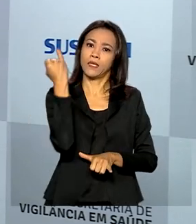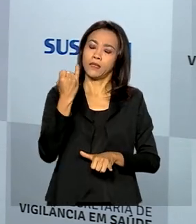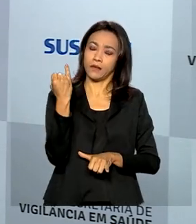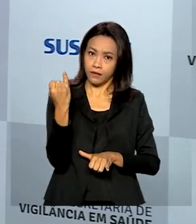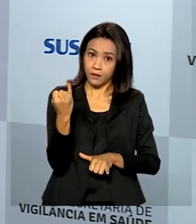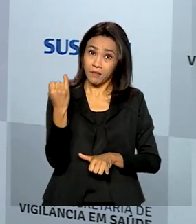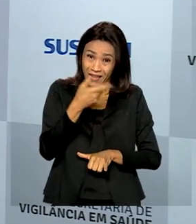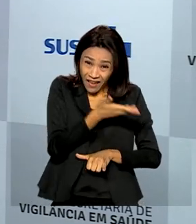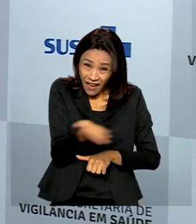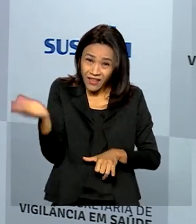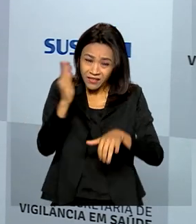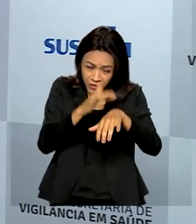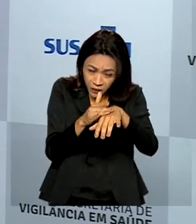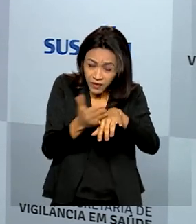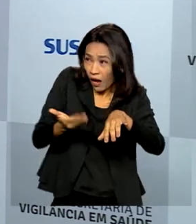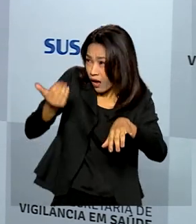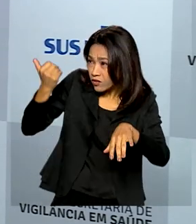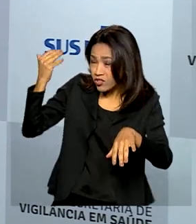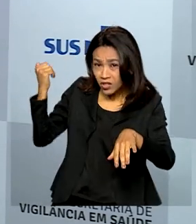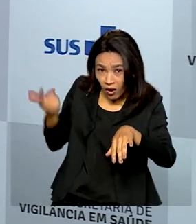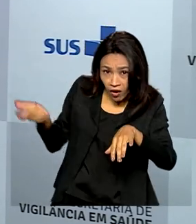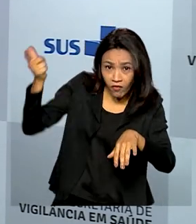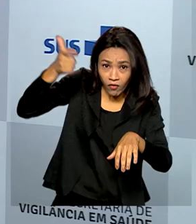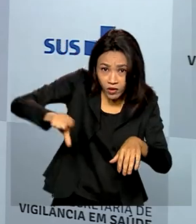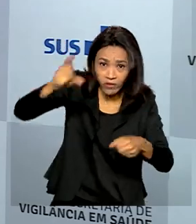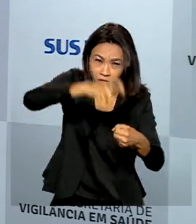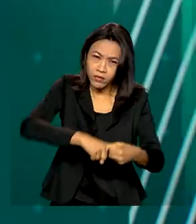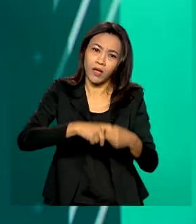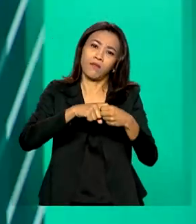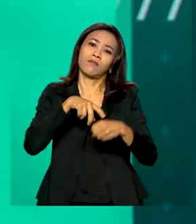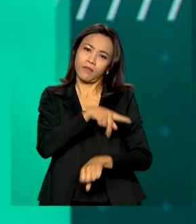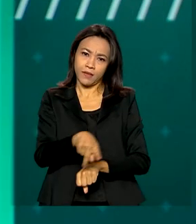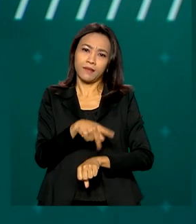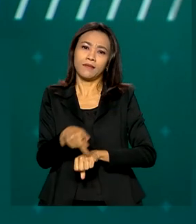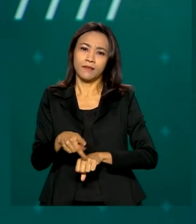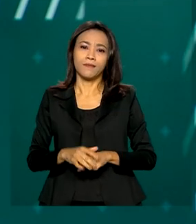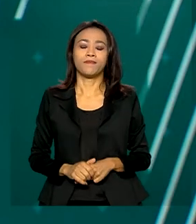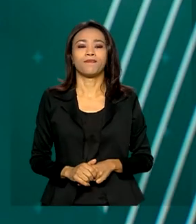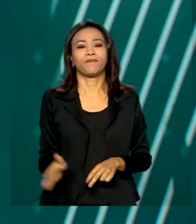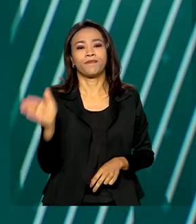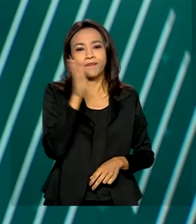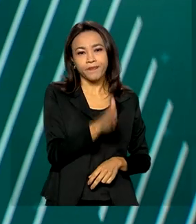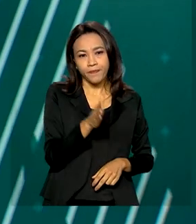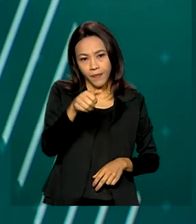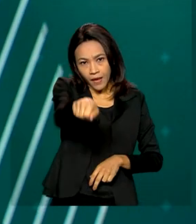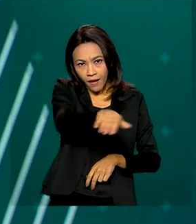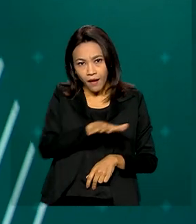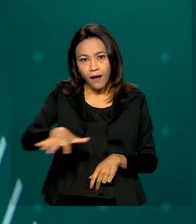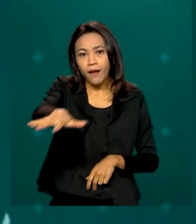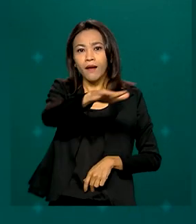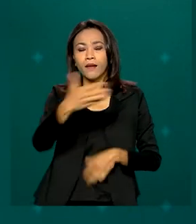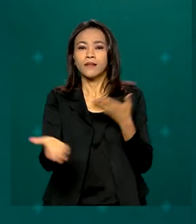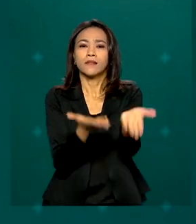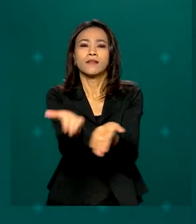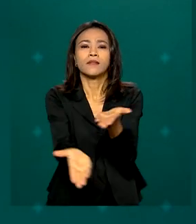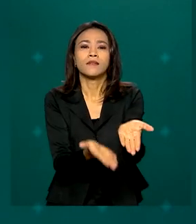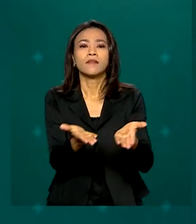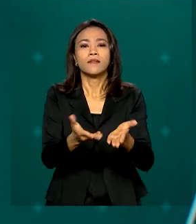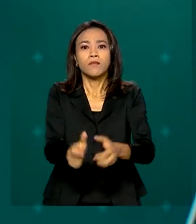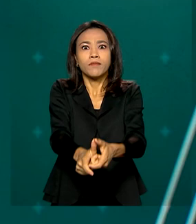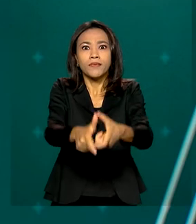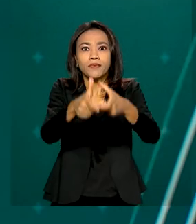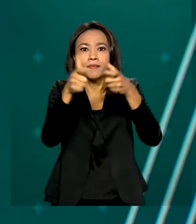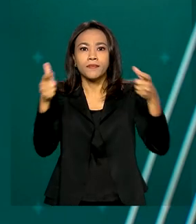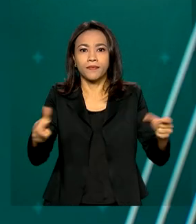doenças antigas reemergirem no nosso país. O setor de serviços cresceu em agosto,